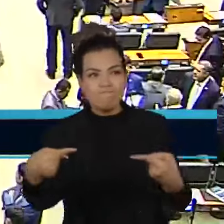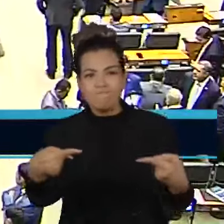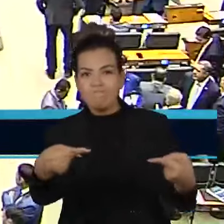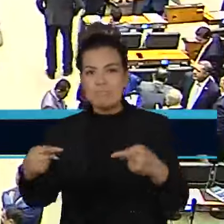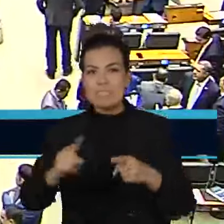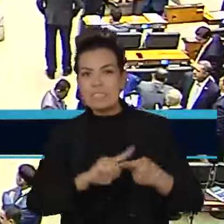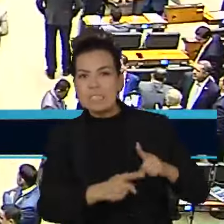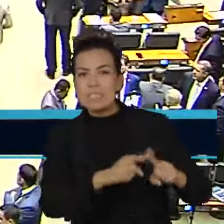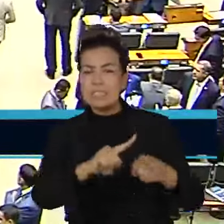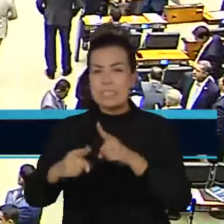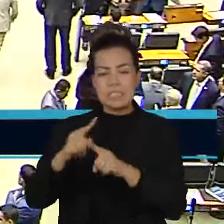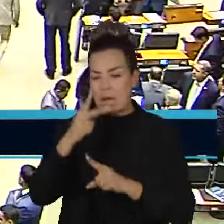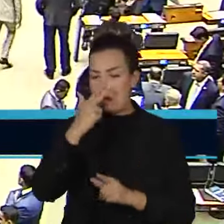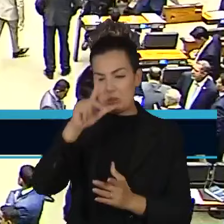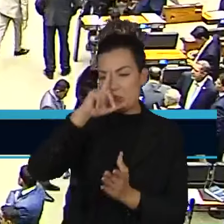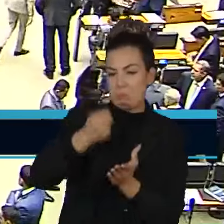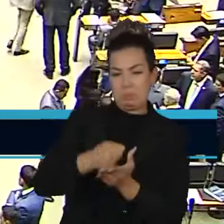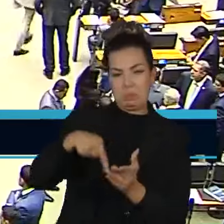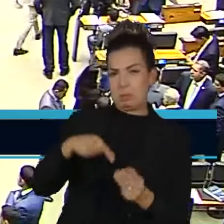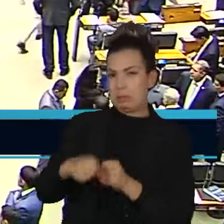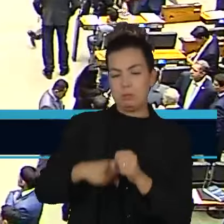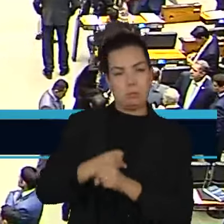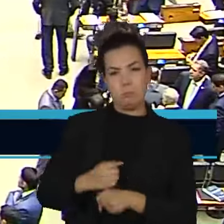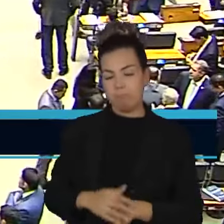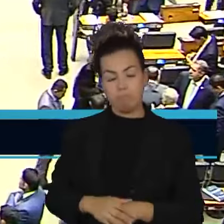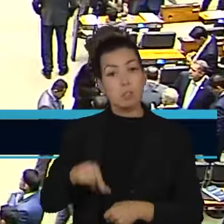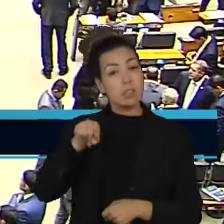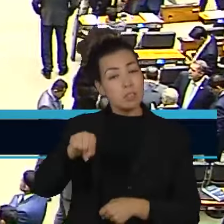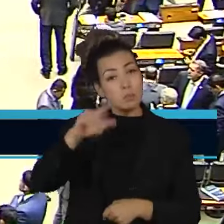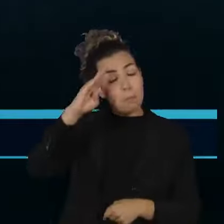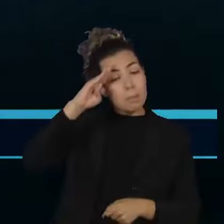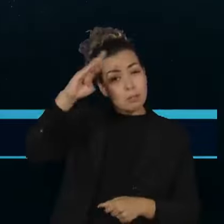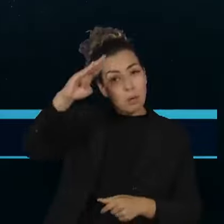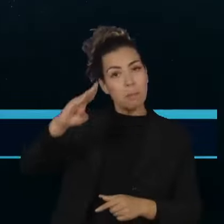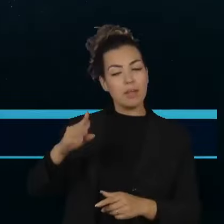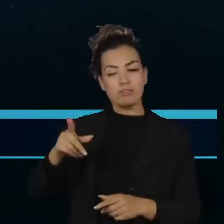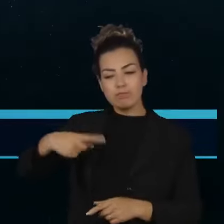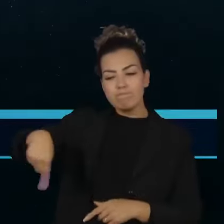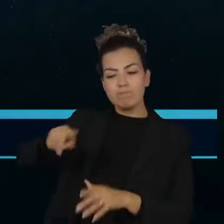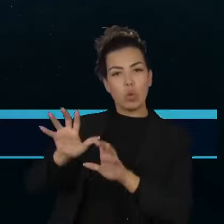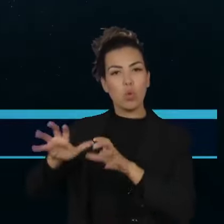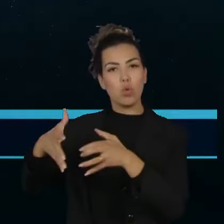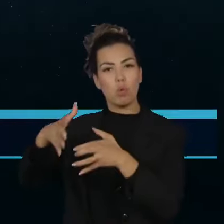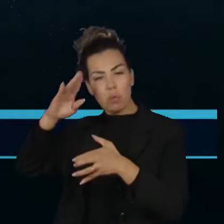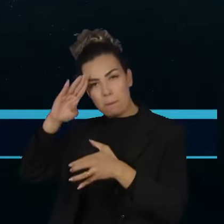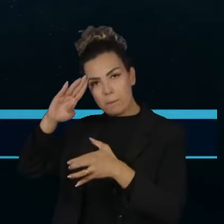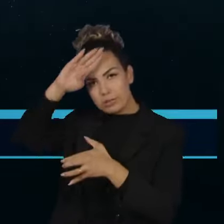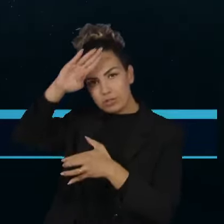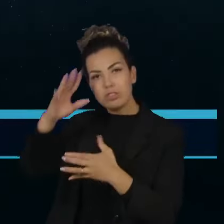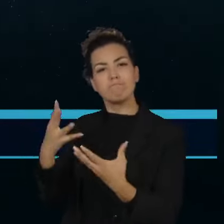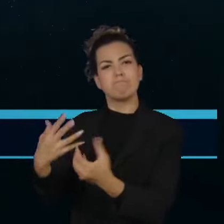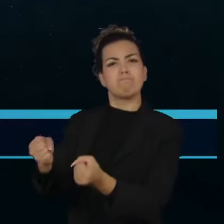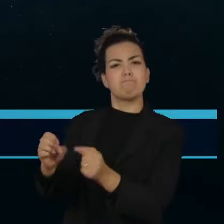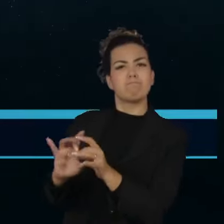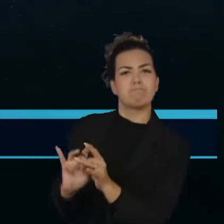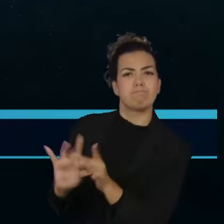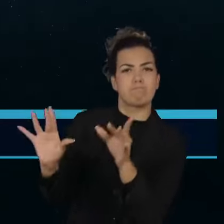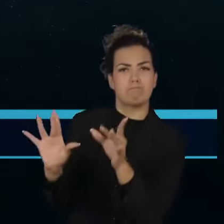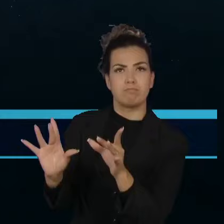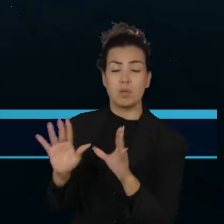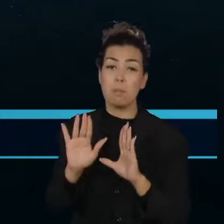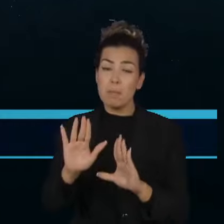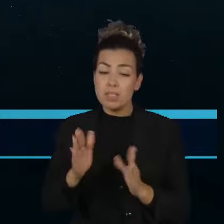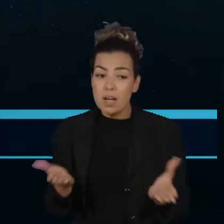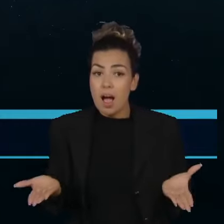ano. É uma pauta considerada prioridade por bolsonaristas. Mas as explosões em frente ao STF podem ter